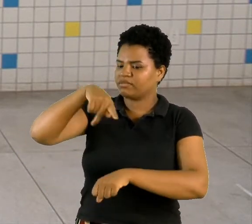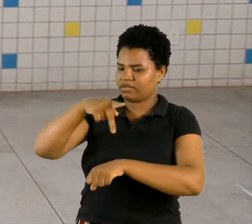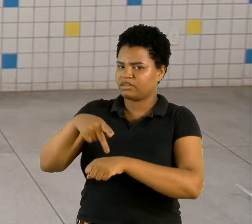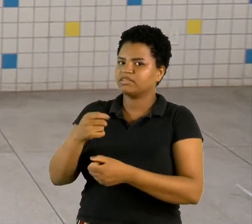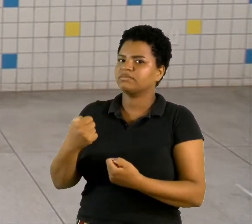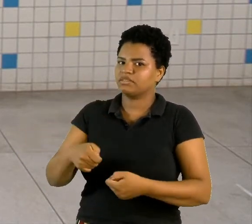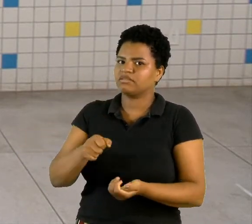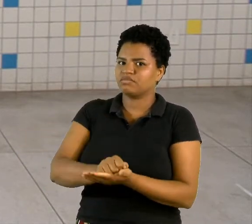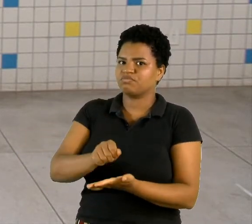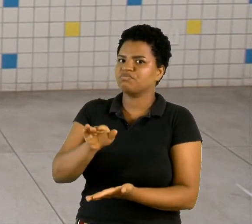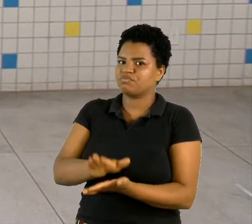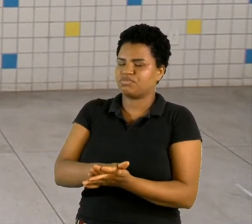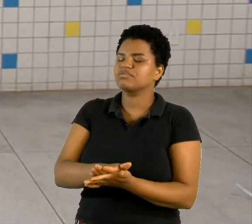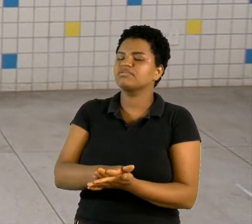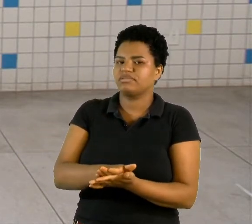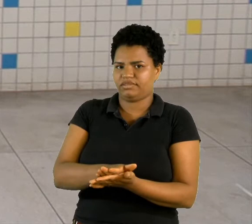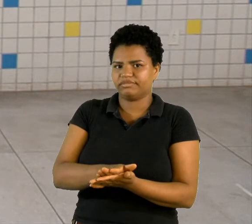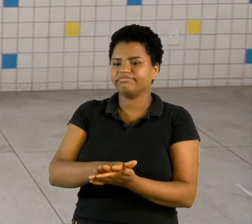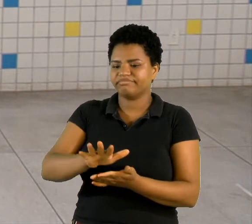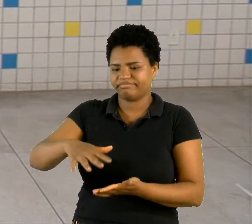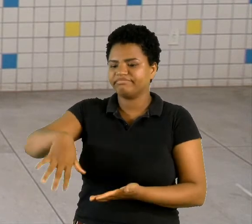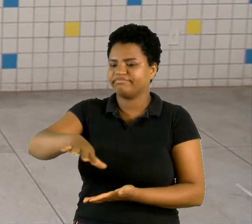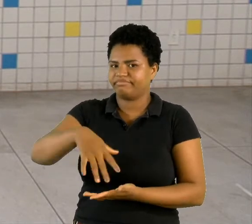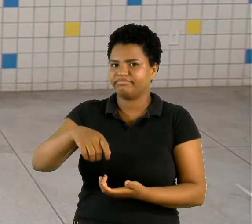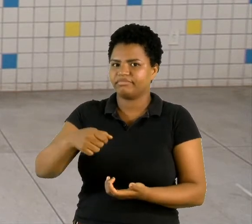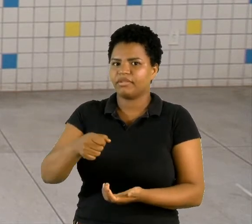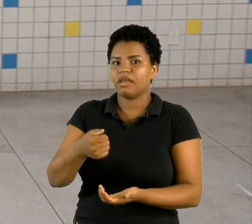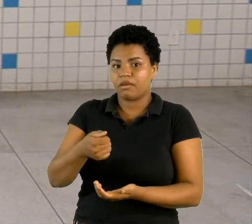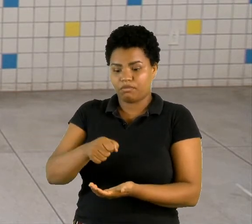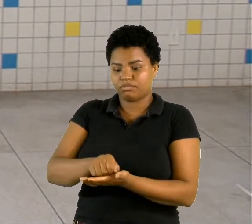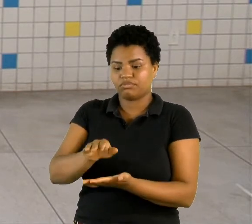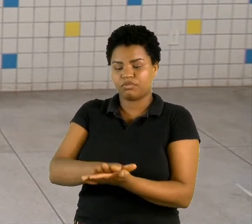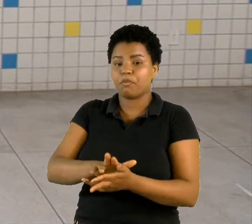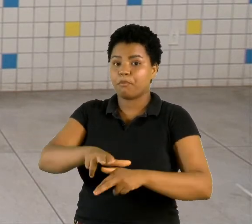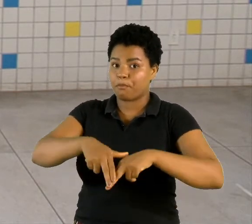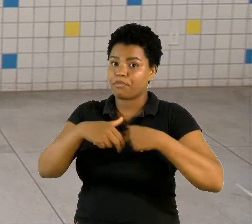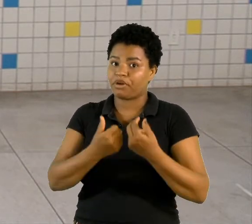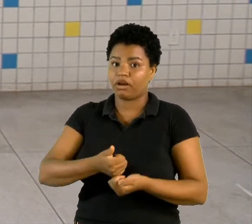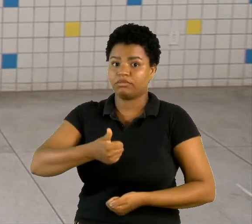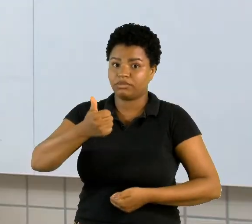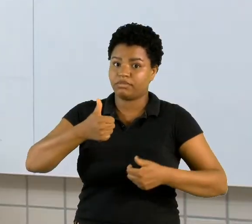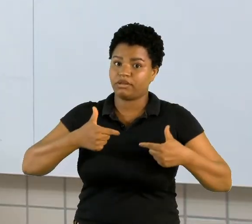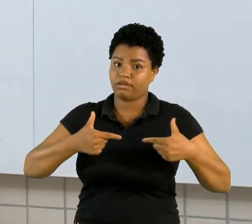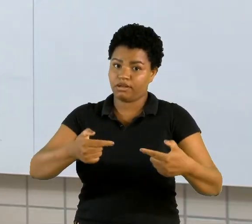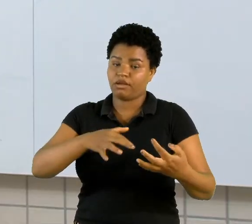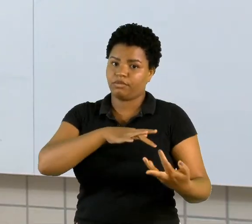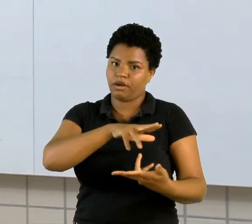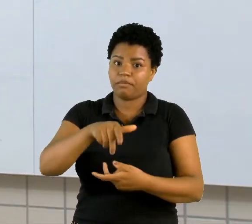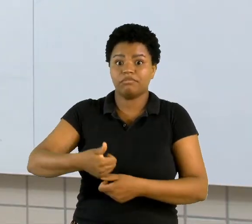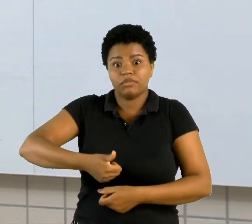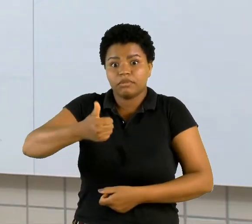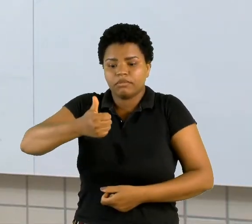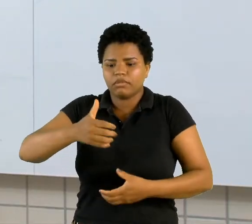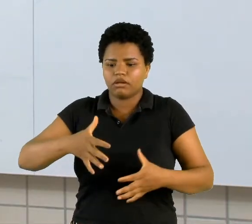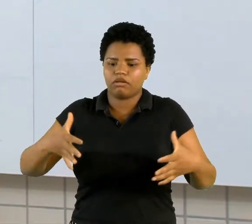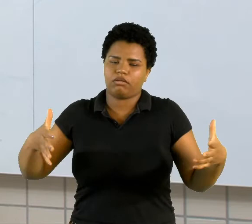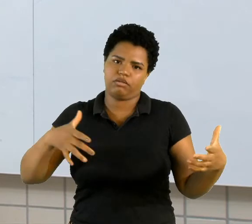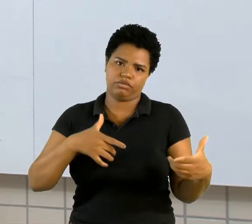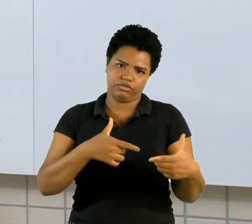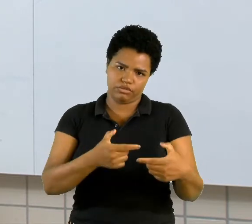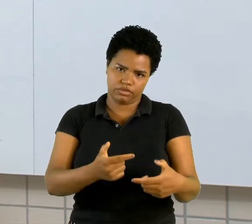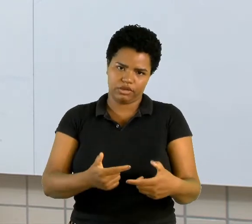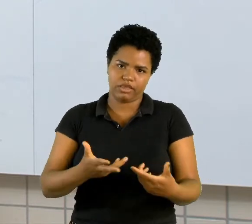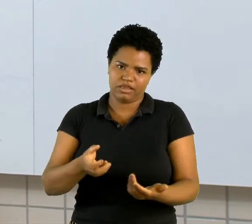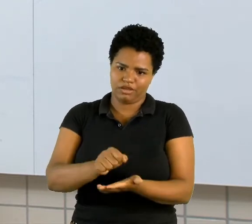território, deveria receber a punição por causa da Primeira Guerra Mundial, Primeira Grande Guerra. E aí, nessas punições foram